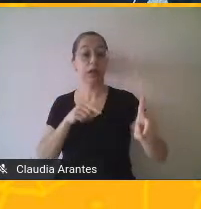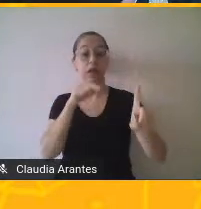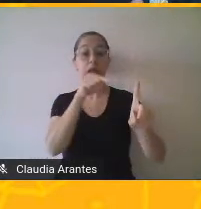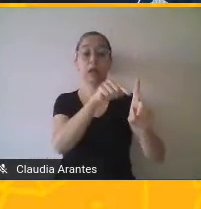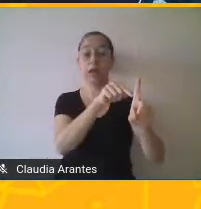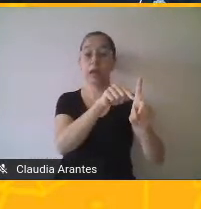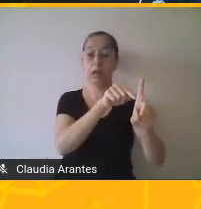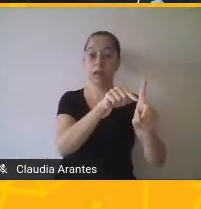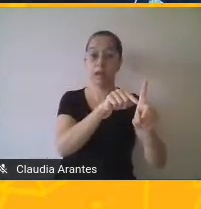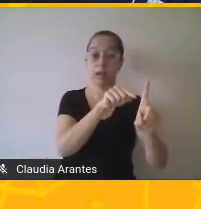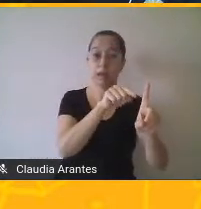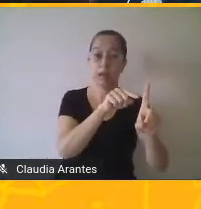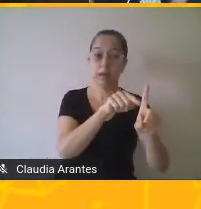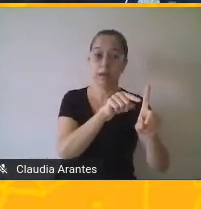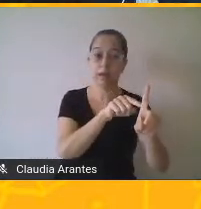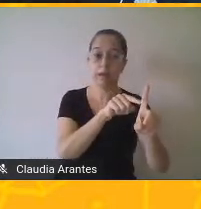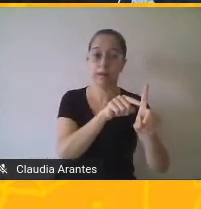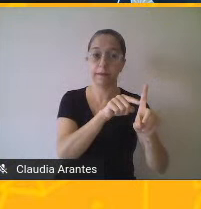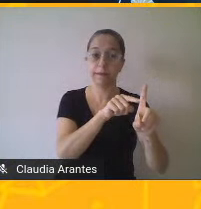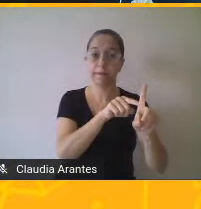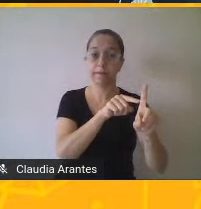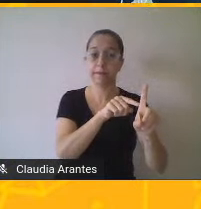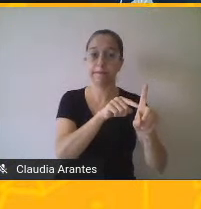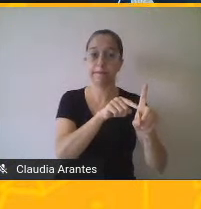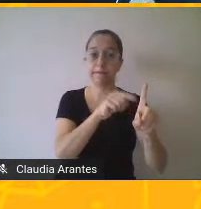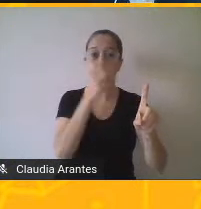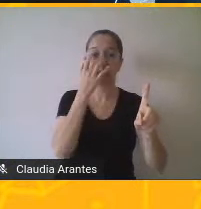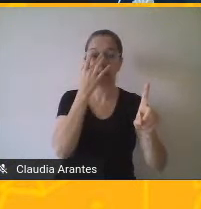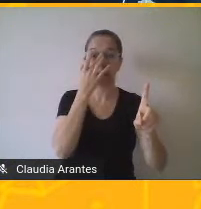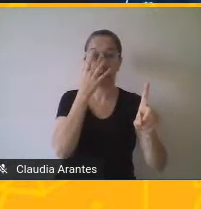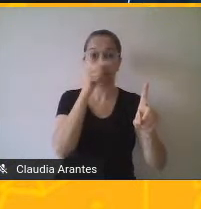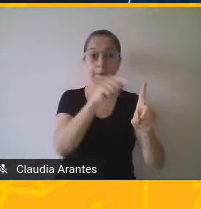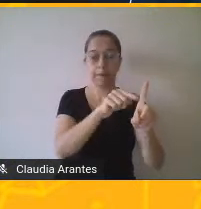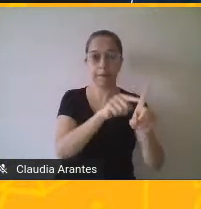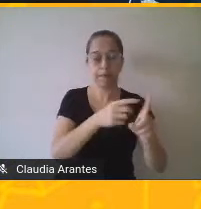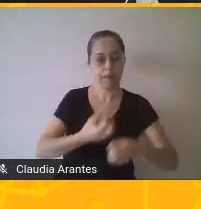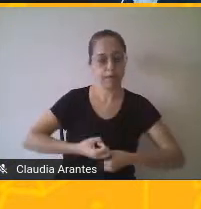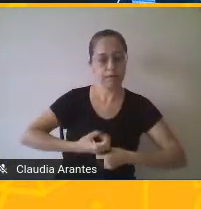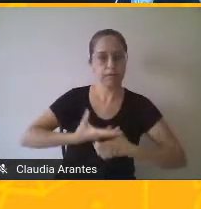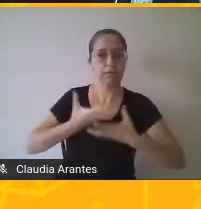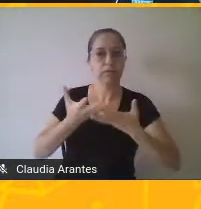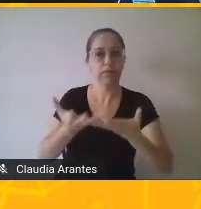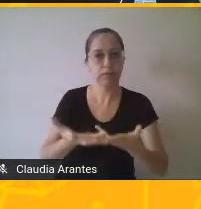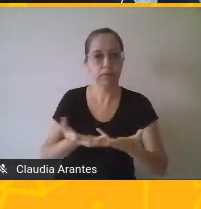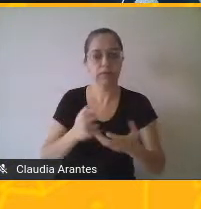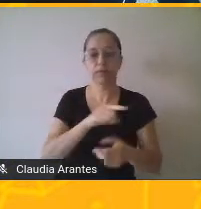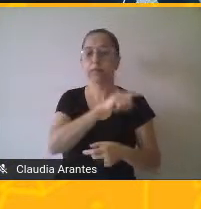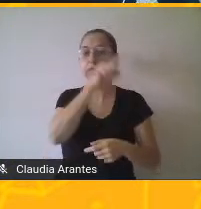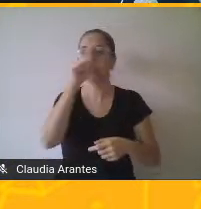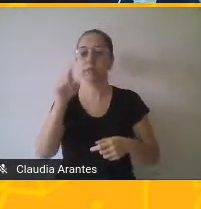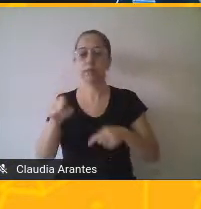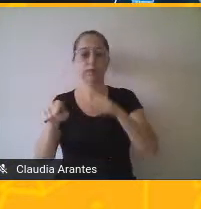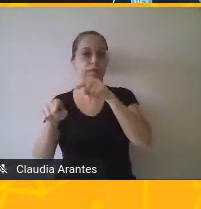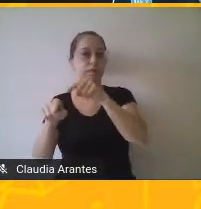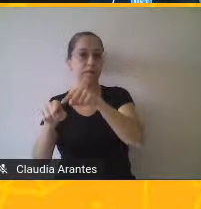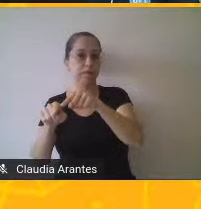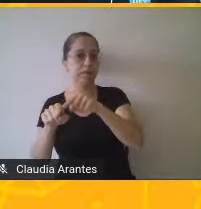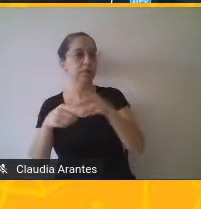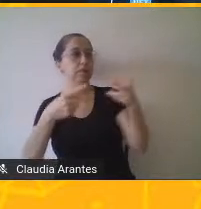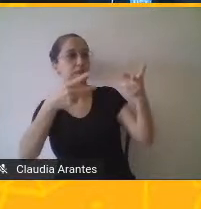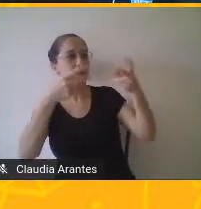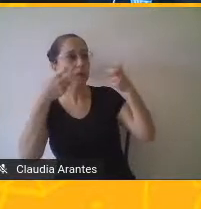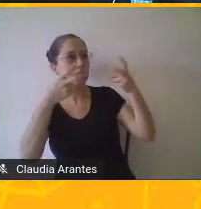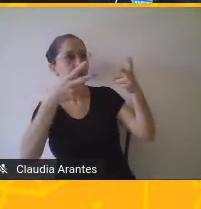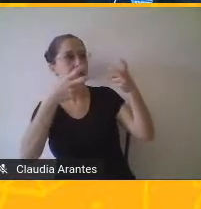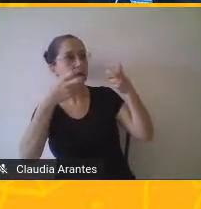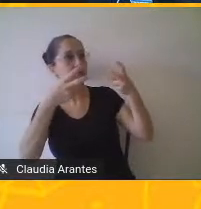o receptor torna-se emissor. Porque, para que aconteça um diálogo, ele não pode